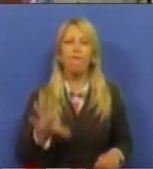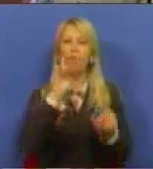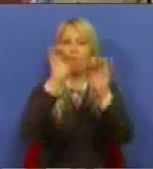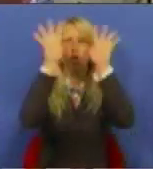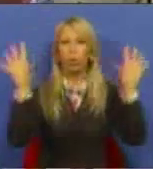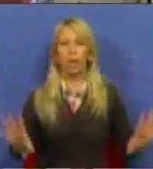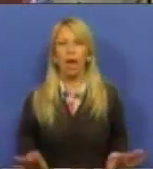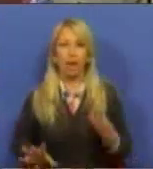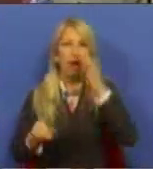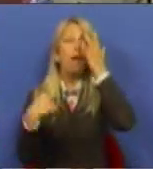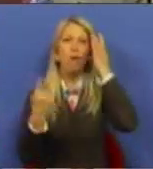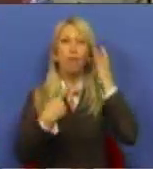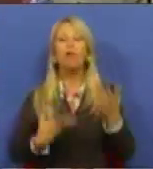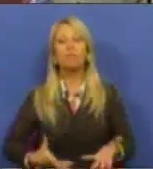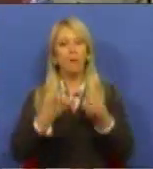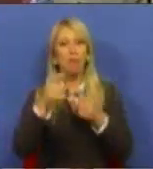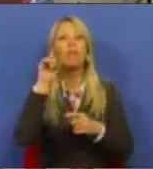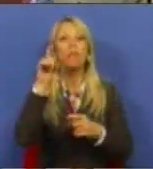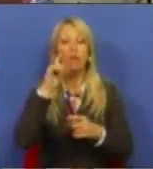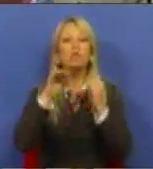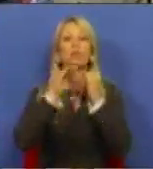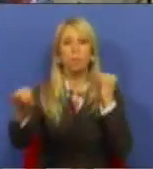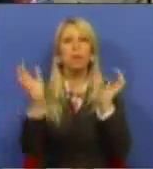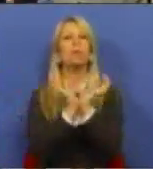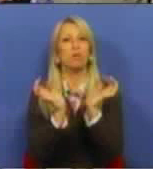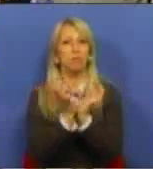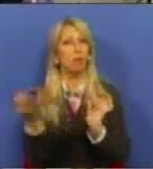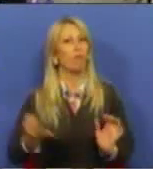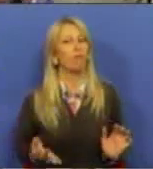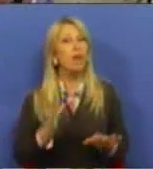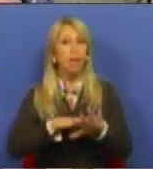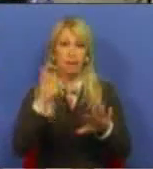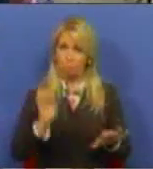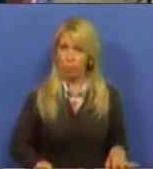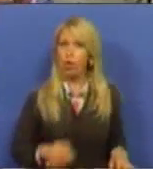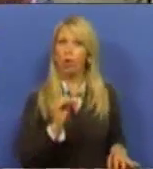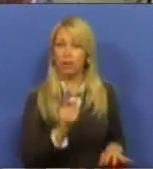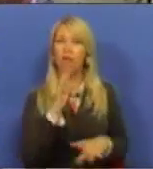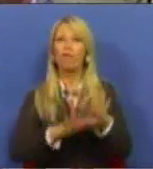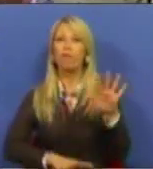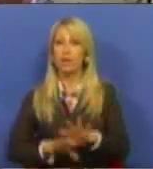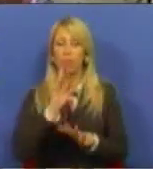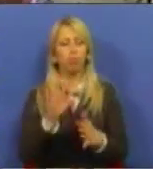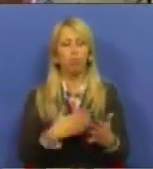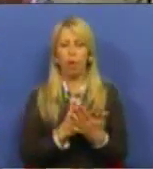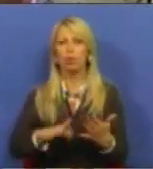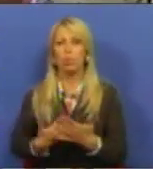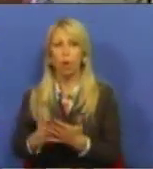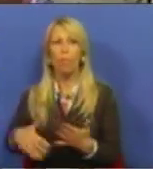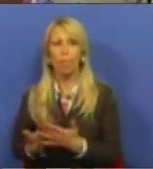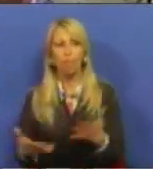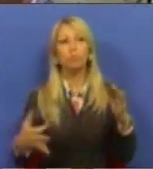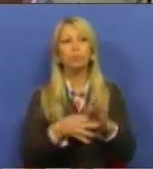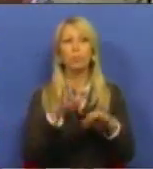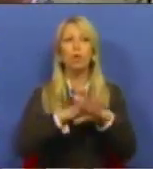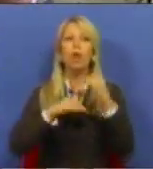clara. Nós defendemos a sustentabilidade da Segurança Social. E por isso fizemos aqui propostas relativamente